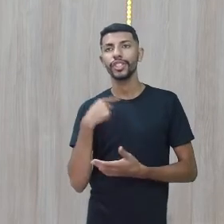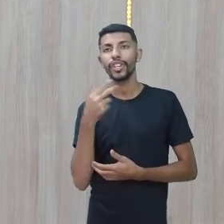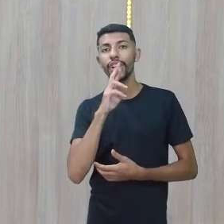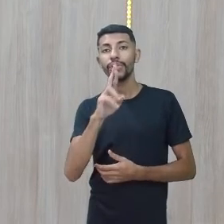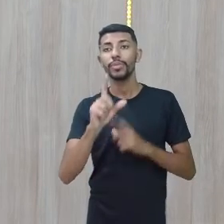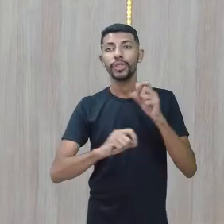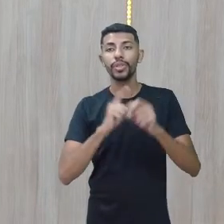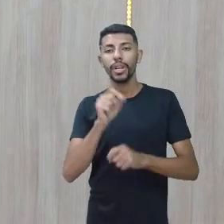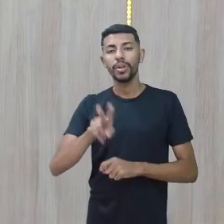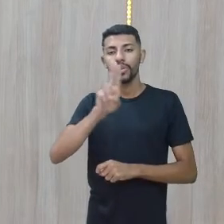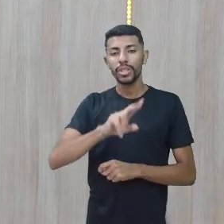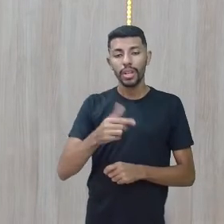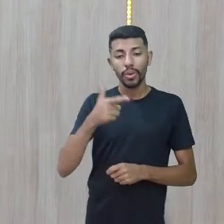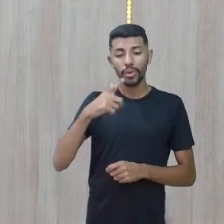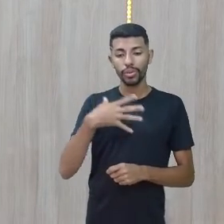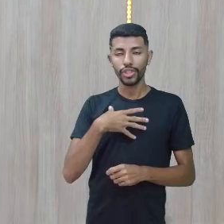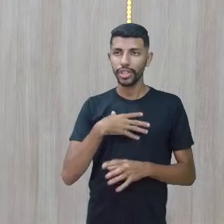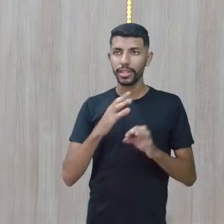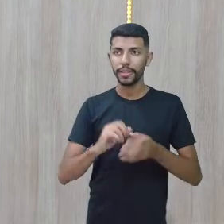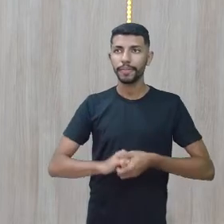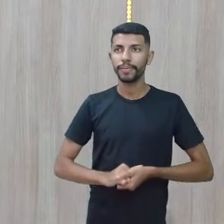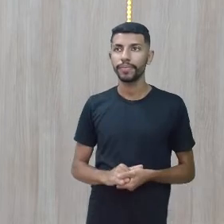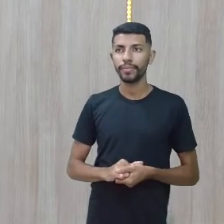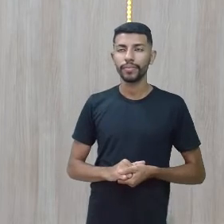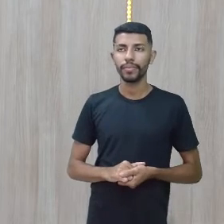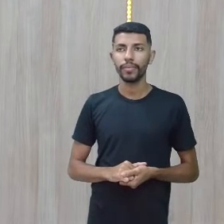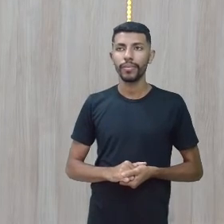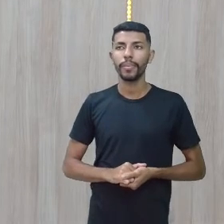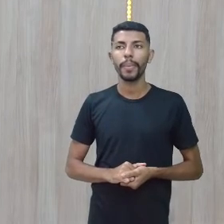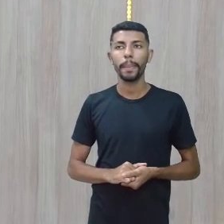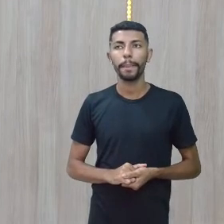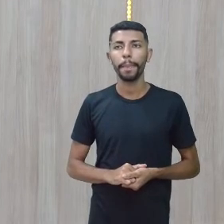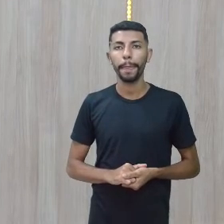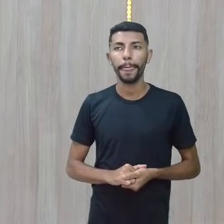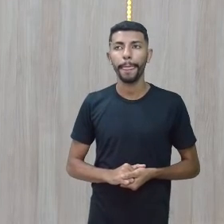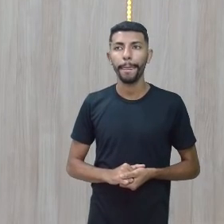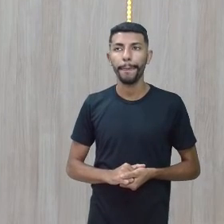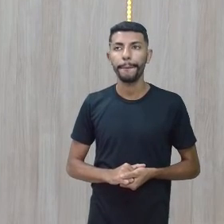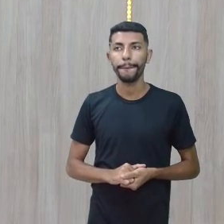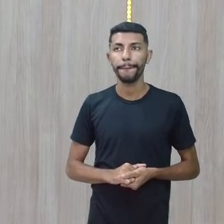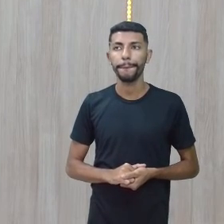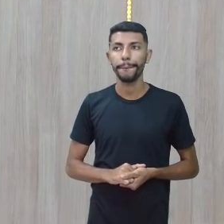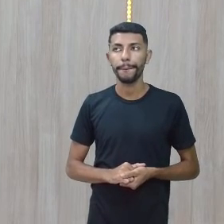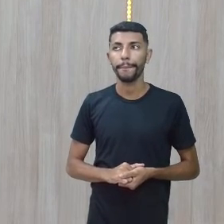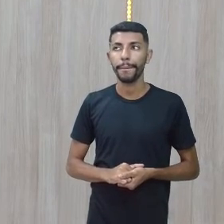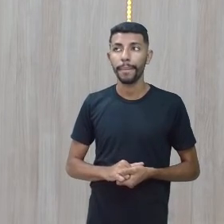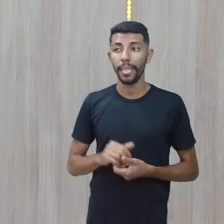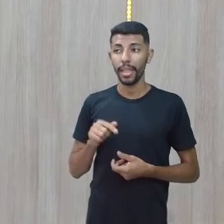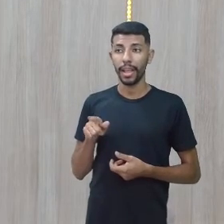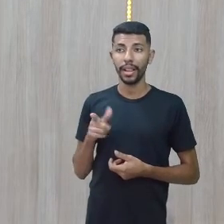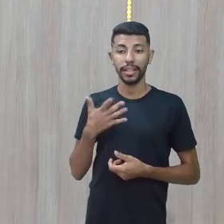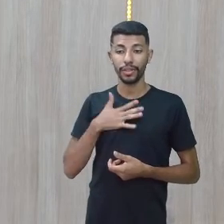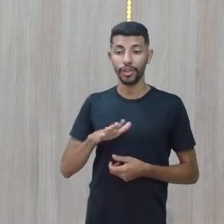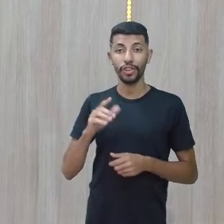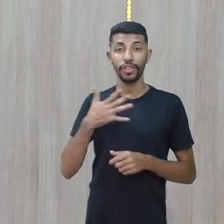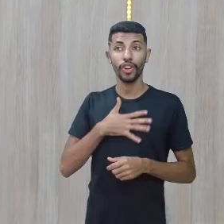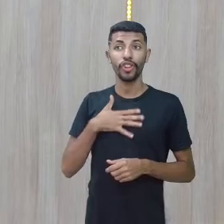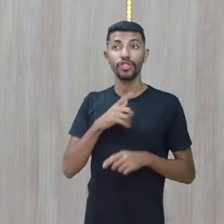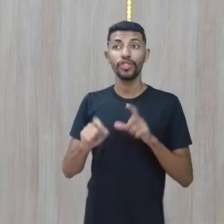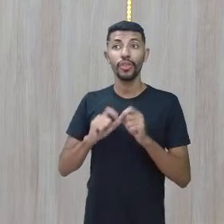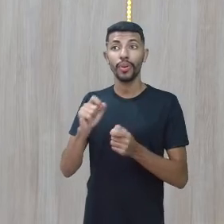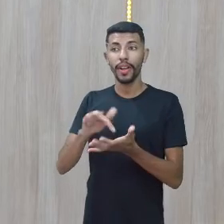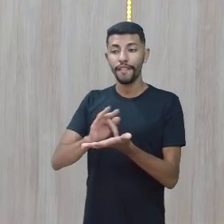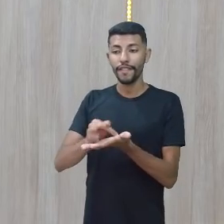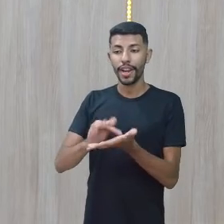do e o das, tá? Do you like rock music? No. I do not. Ela não gosta. Ela gosta de frevo, né? Bem